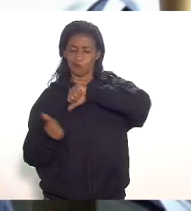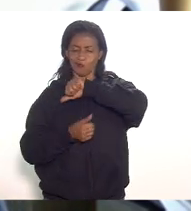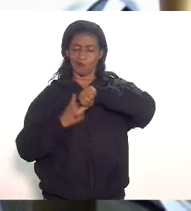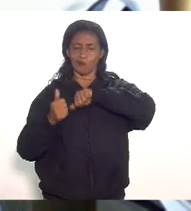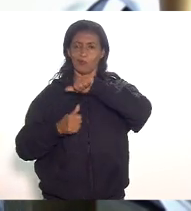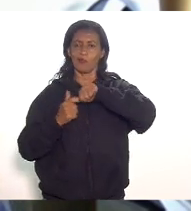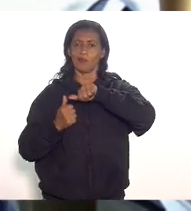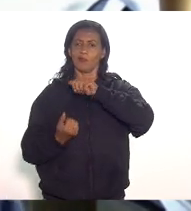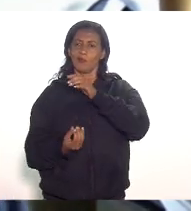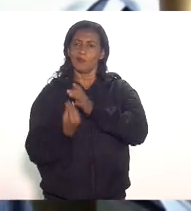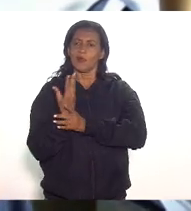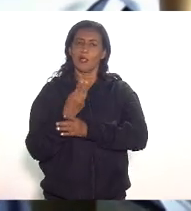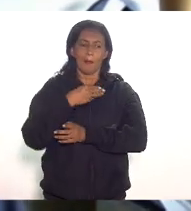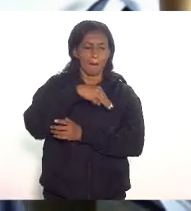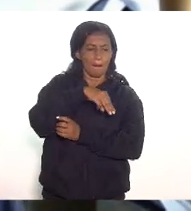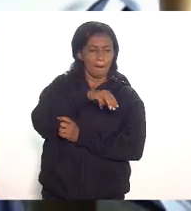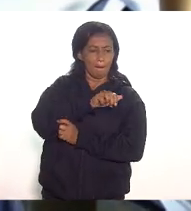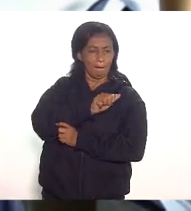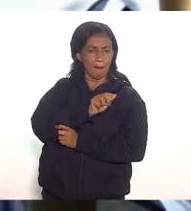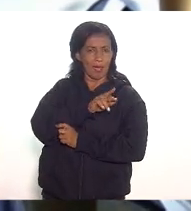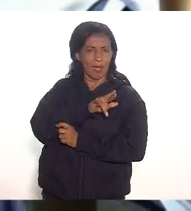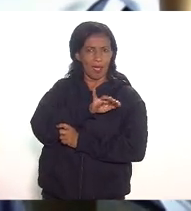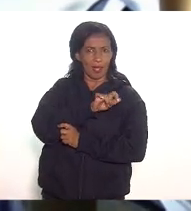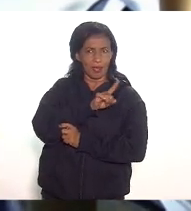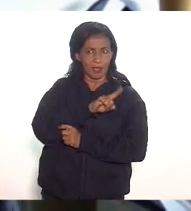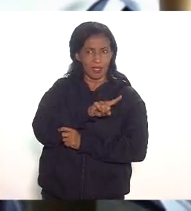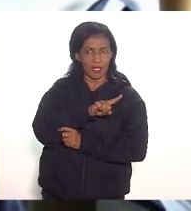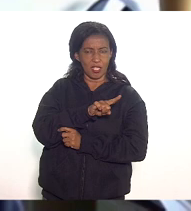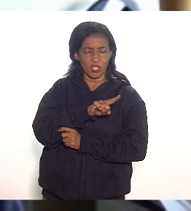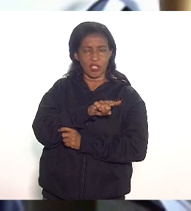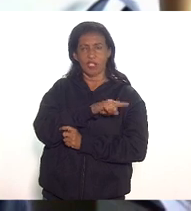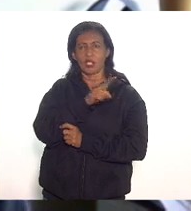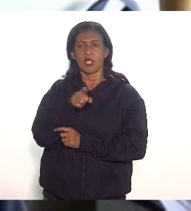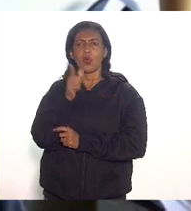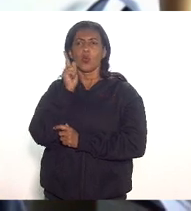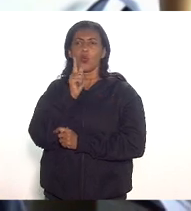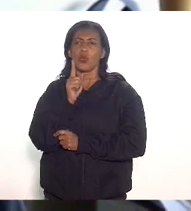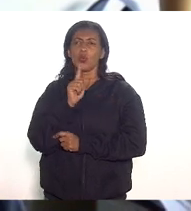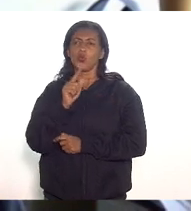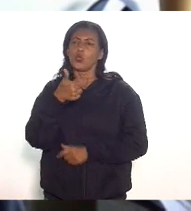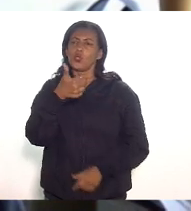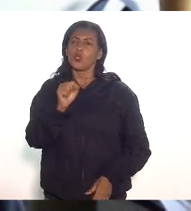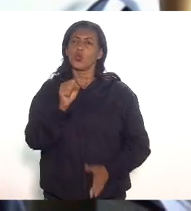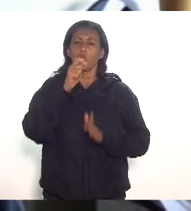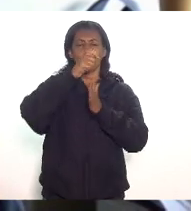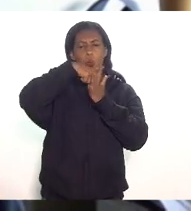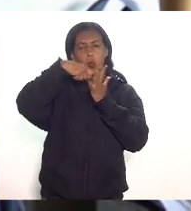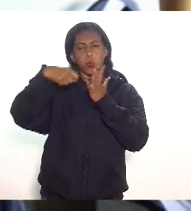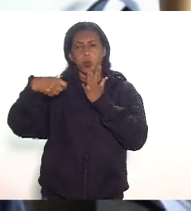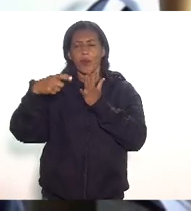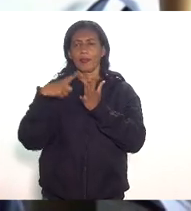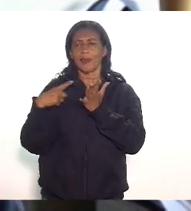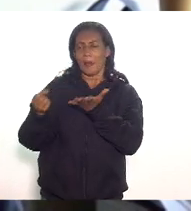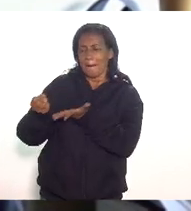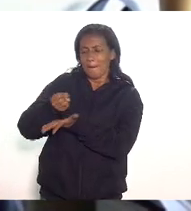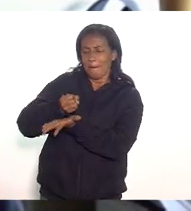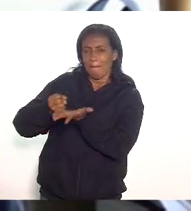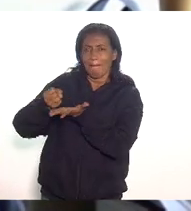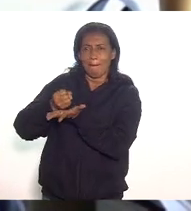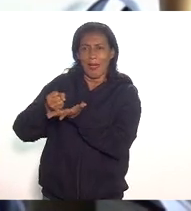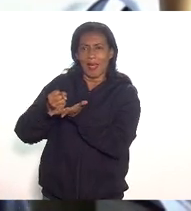no prazo de 18 meses com sólida base de dados